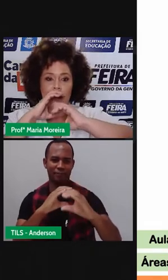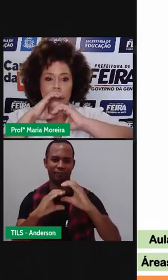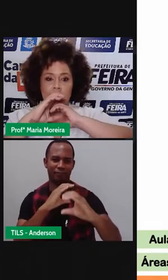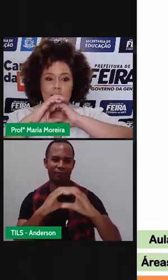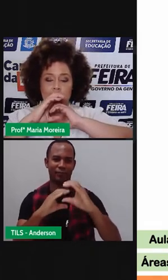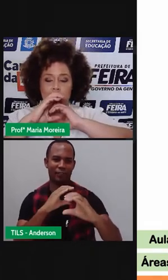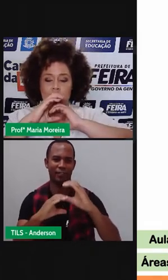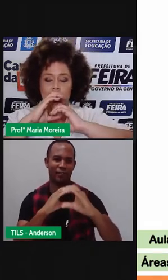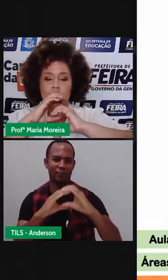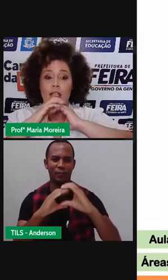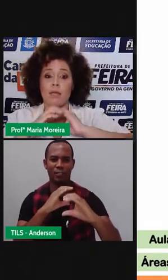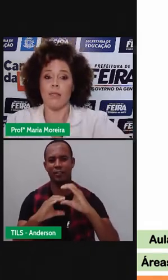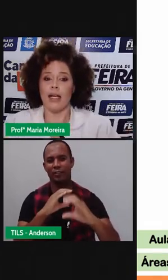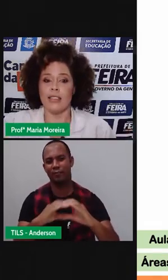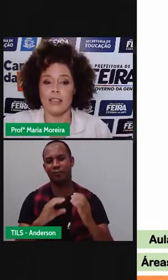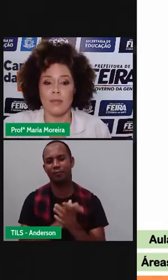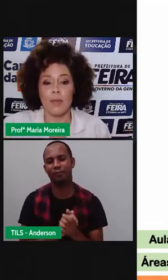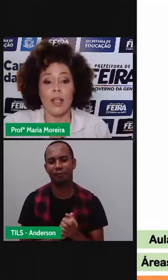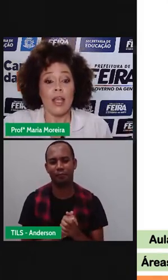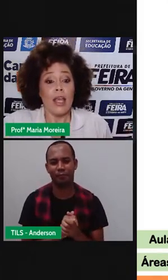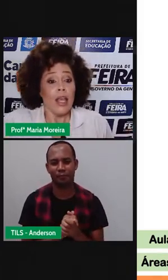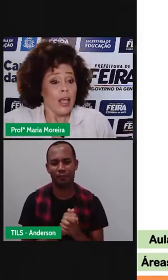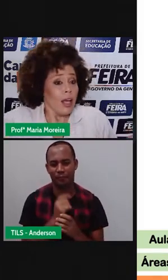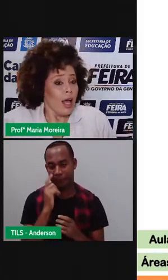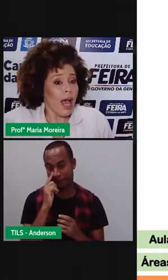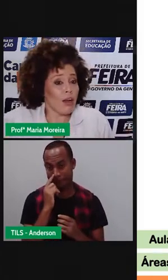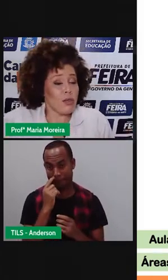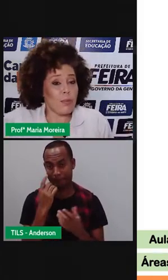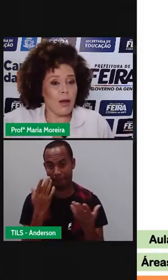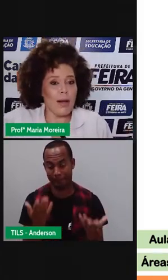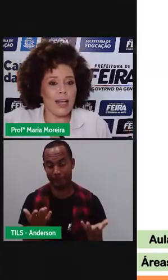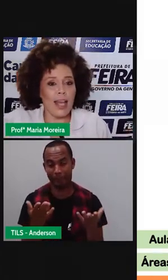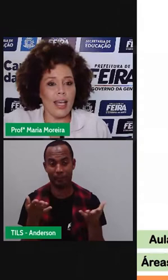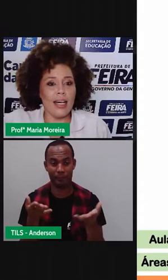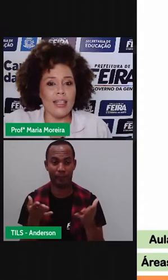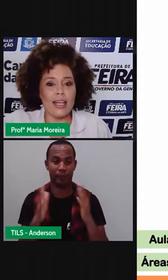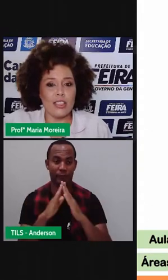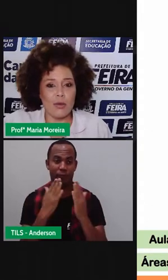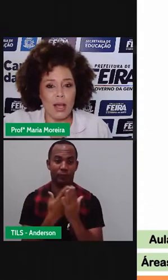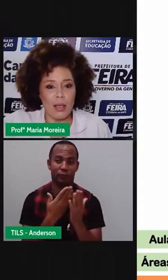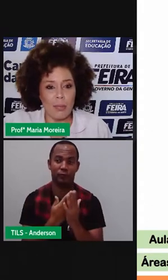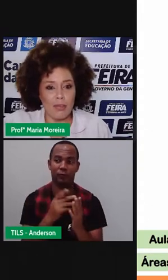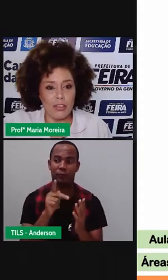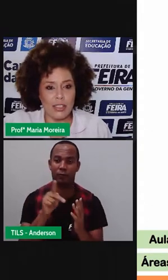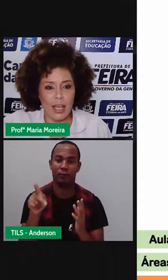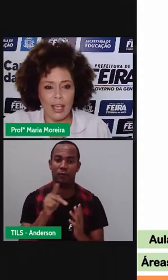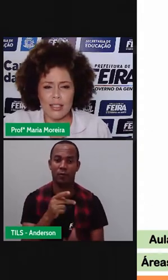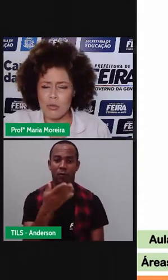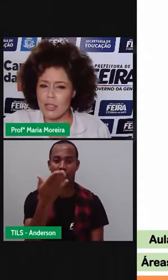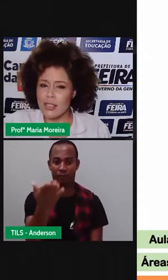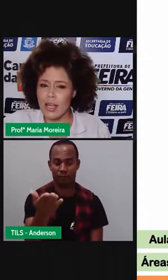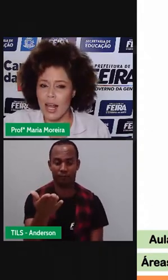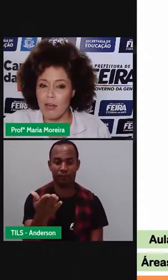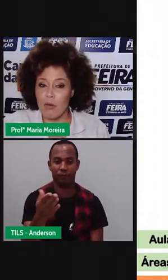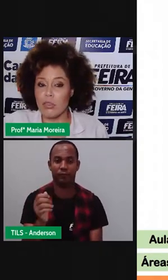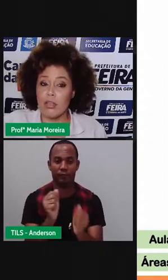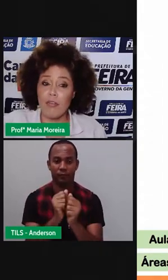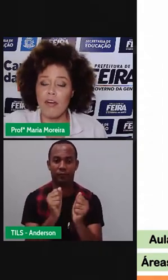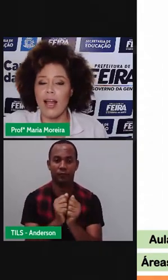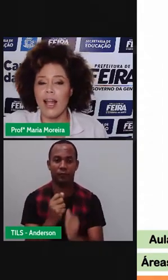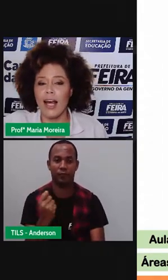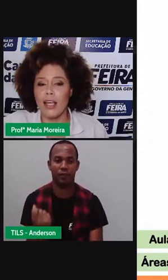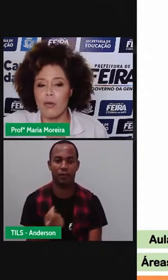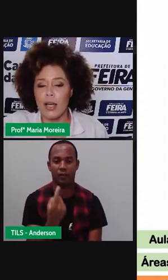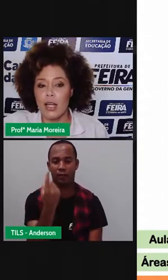É, assim? Massa. A aula de Pró Maria e Anderson aí pra vocês, e o que será que vamos